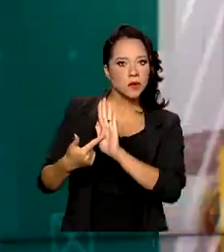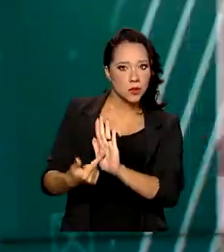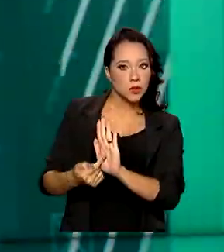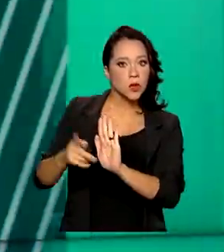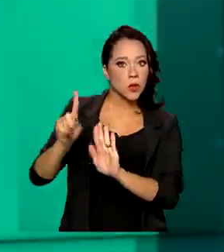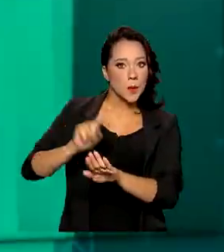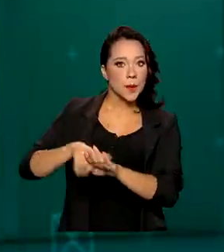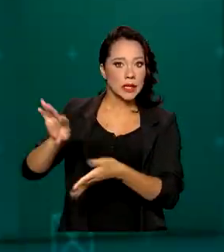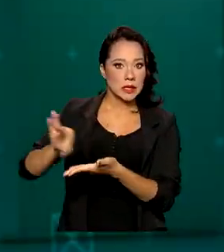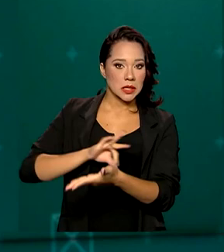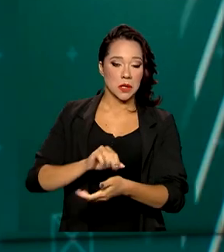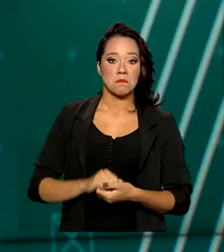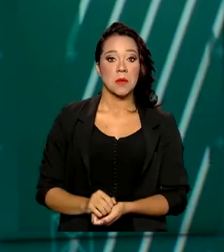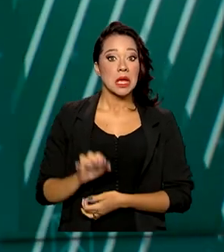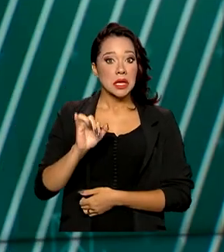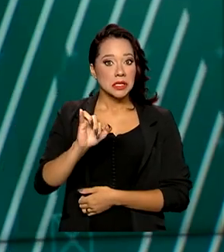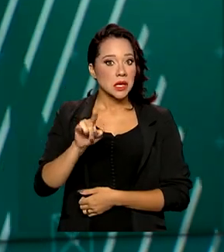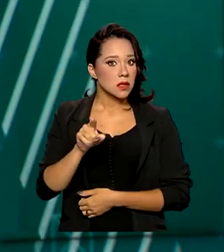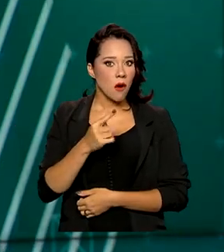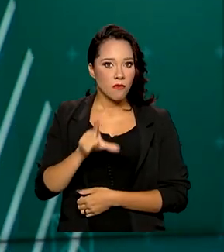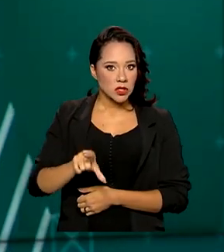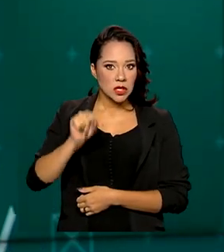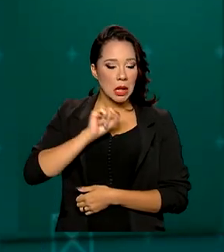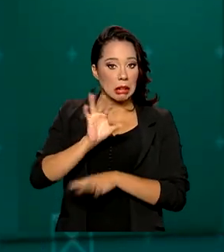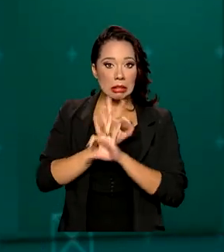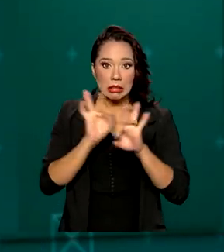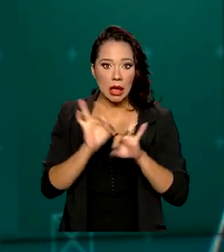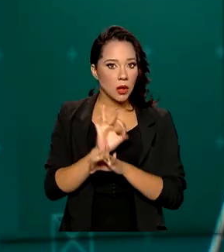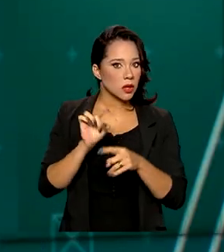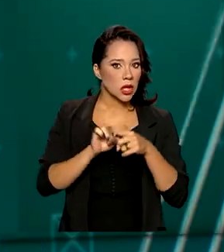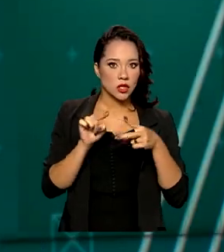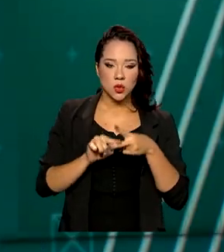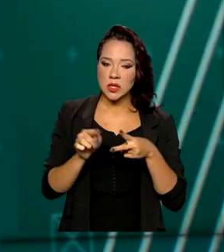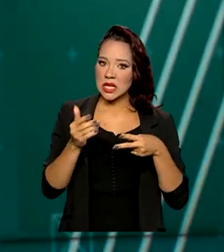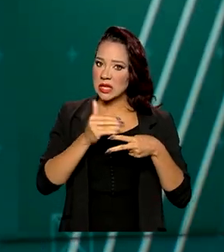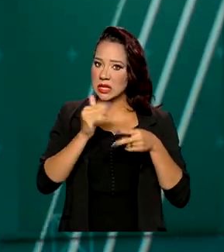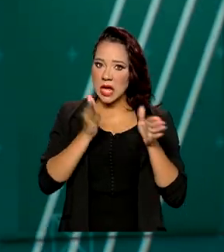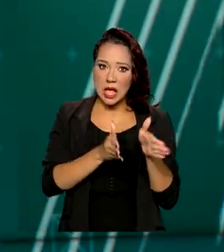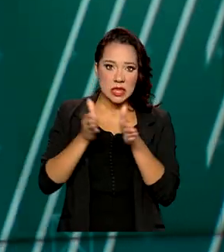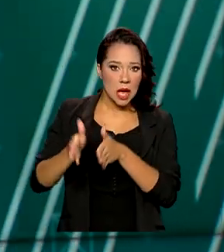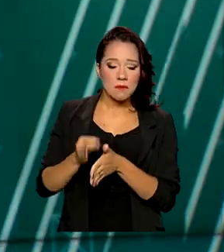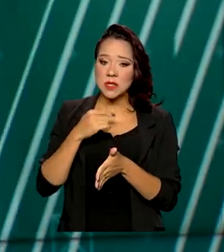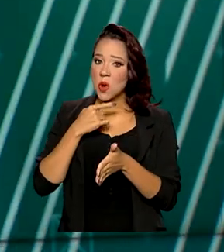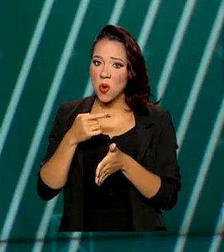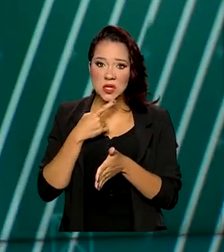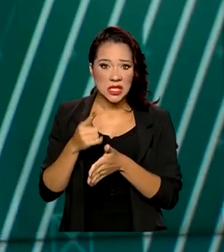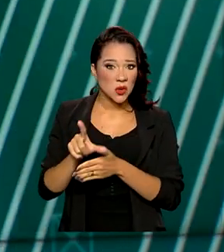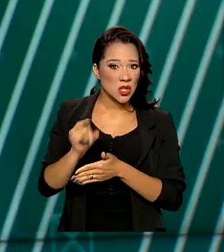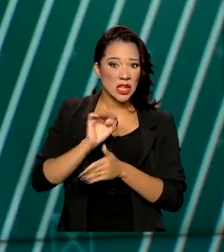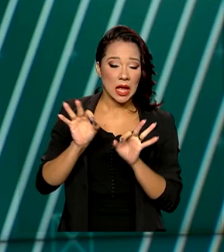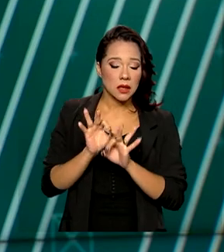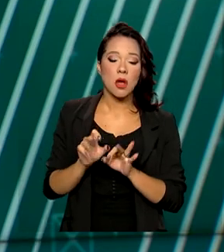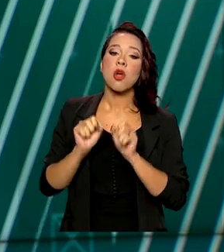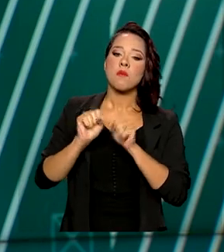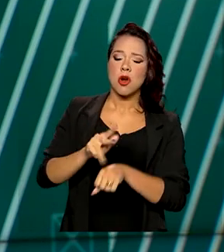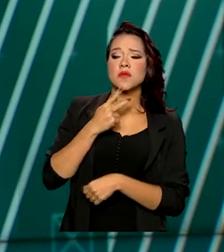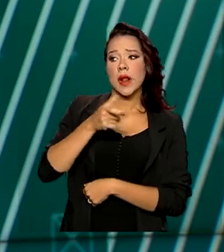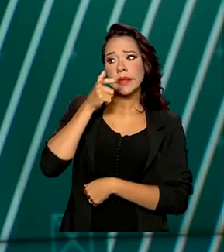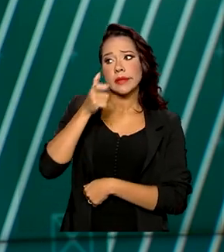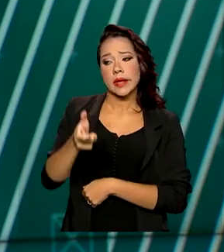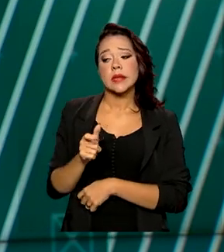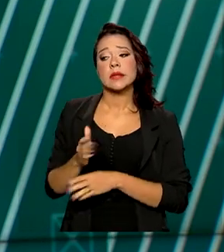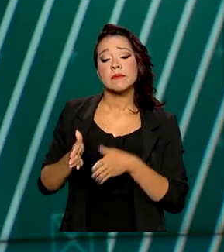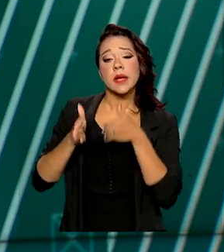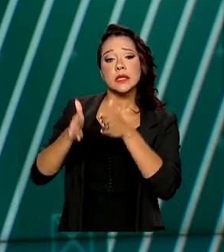na hora da inscrição. Quem não for pré-selecionado em nenhuma das duas etapas do programa Universidade para Todos pode manifestar interesse